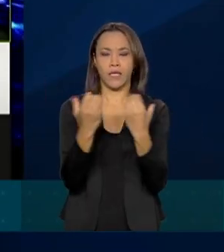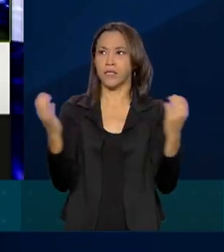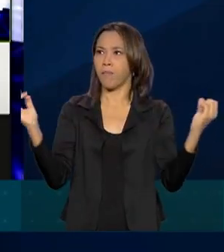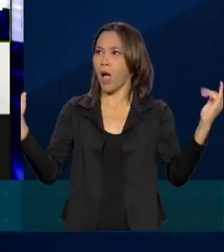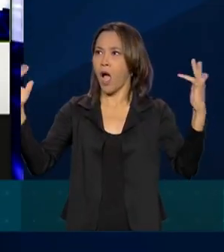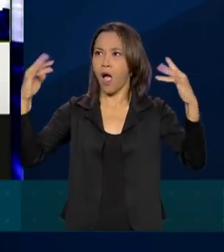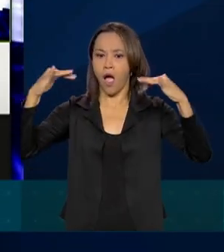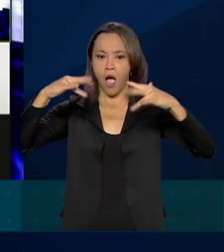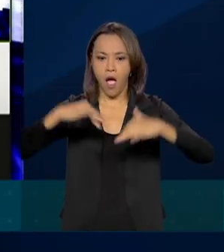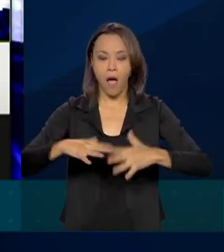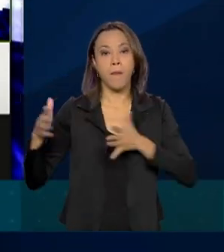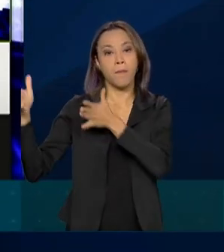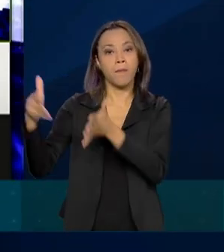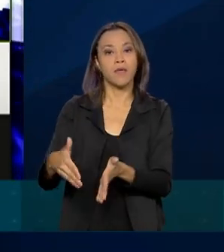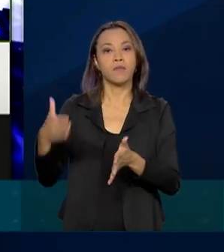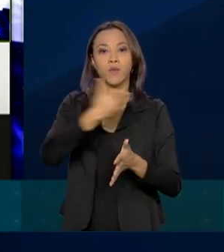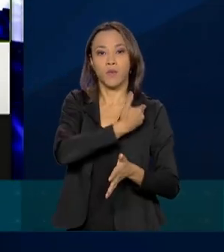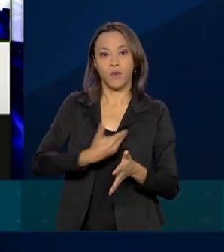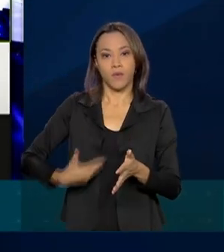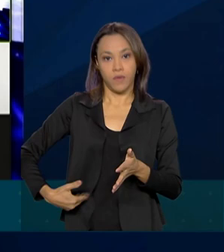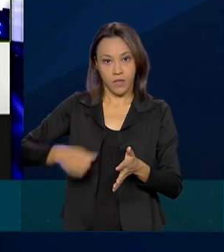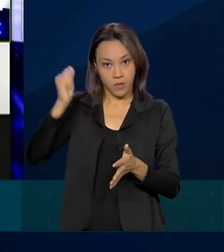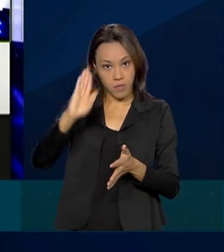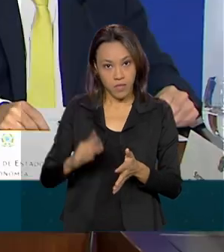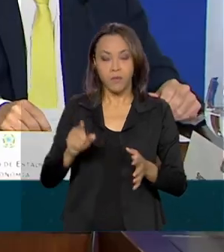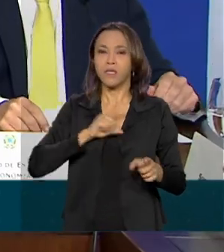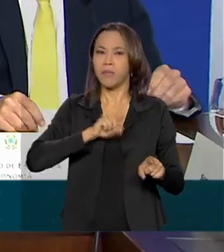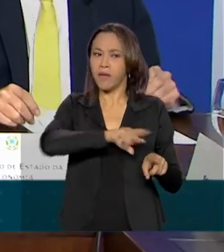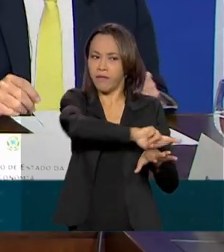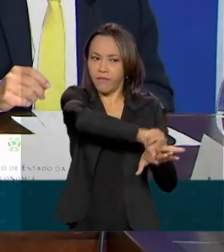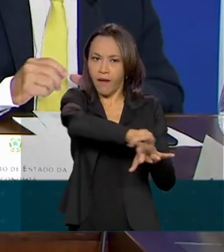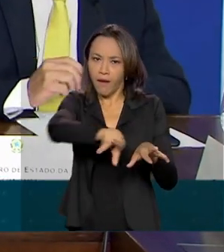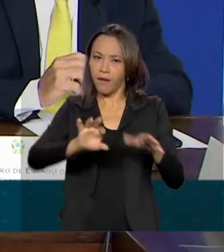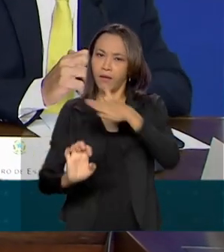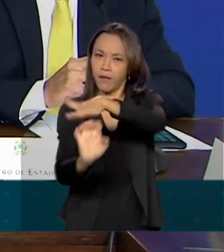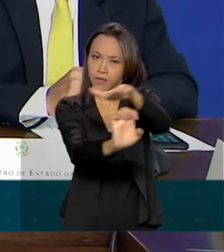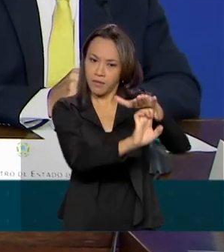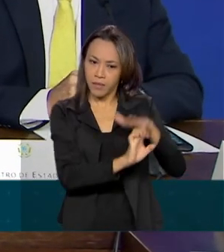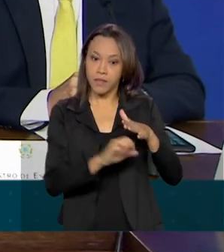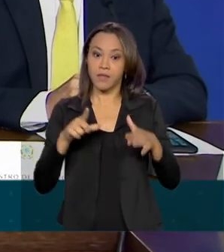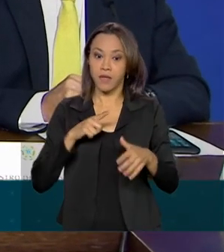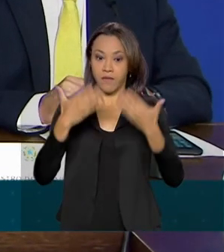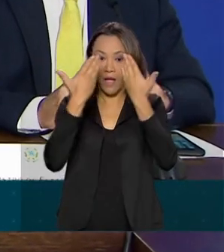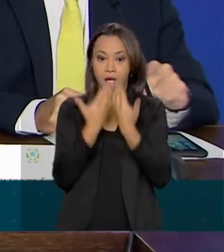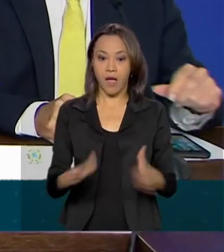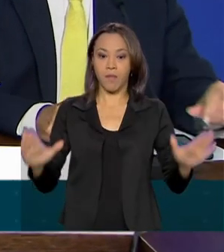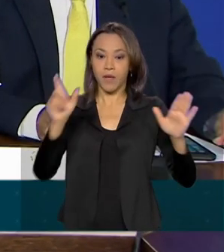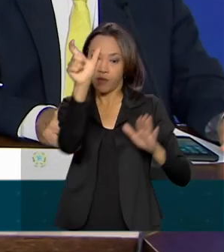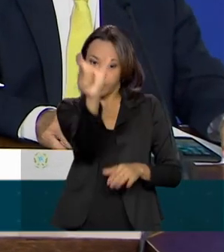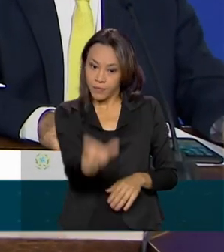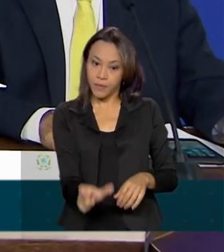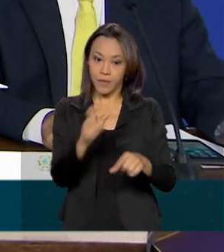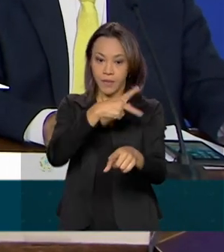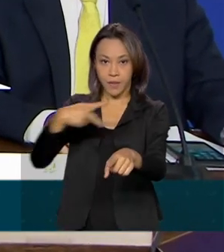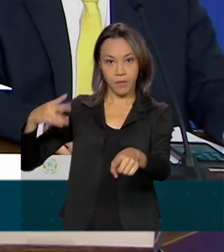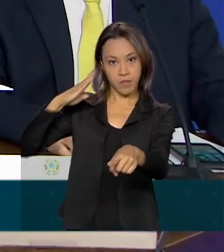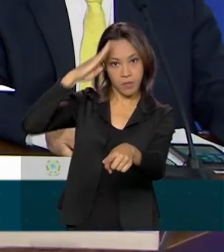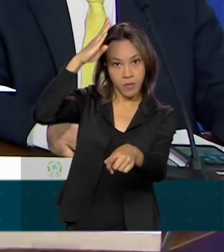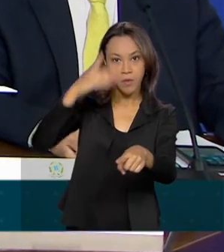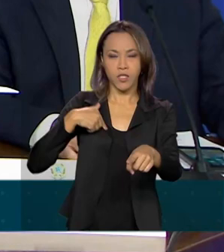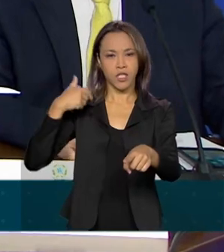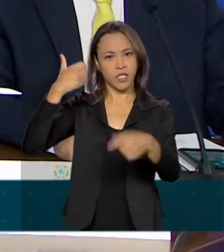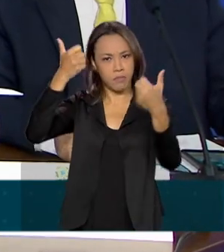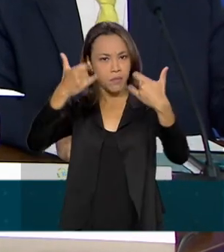governo brasileiro e investidores de diversos setores. A abertura contou com o presidente Jair Bolsonaro que começou